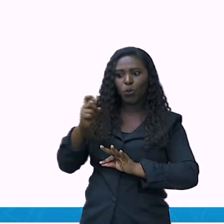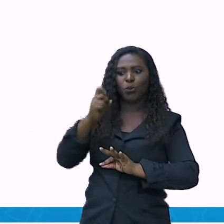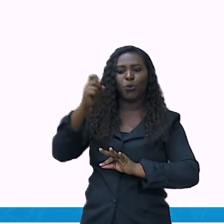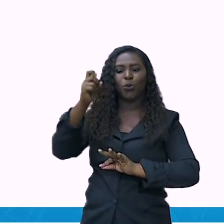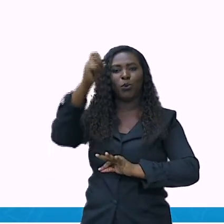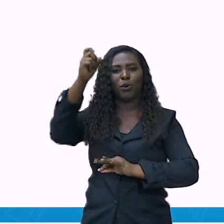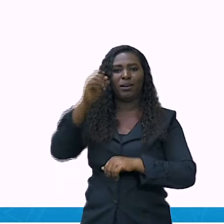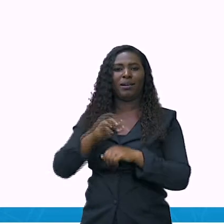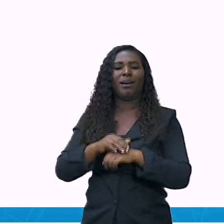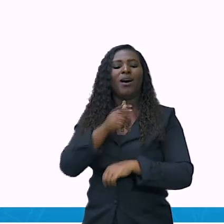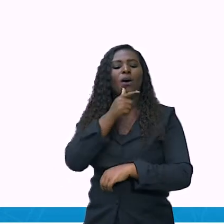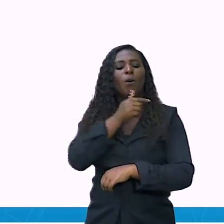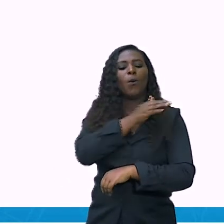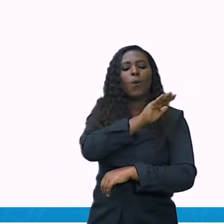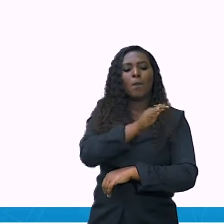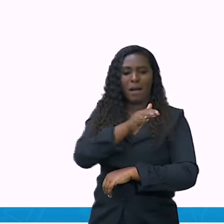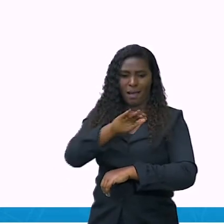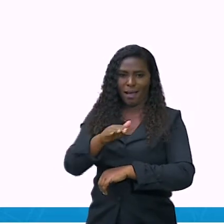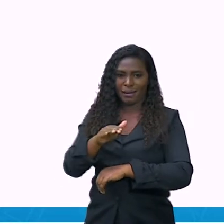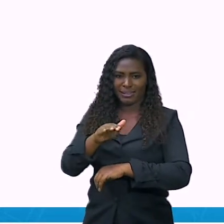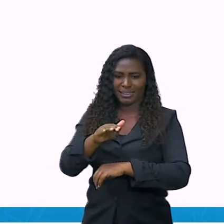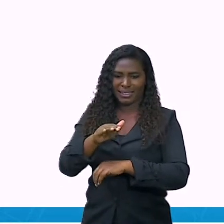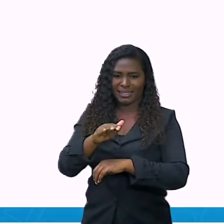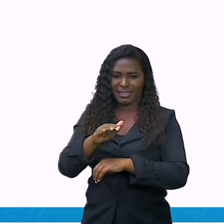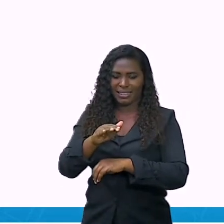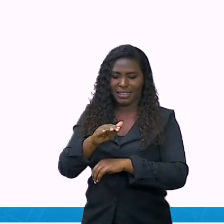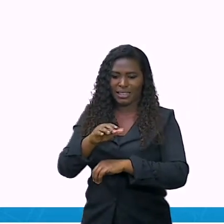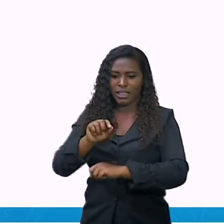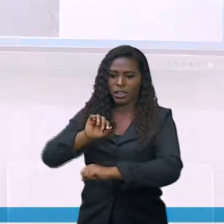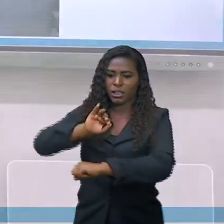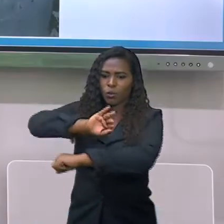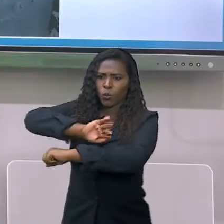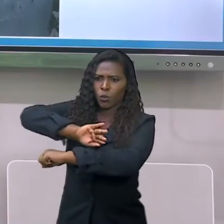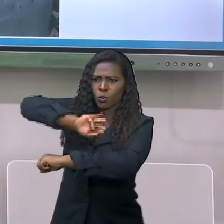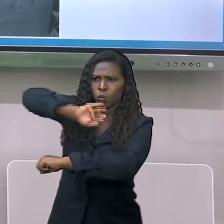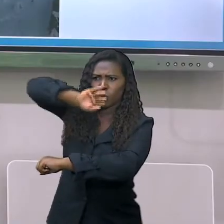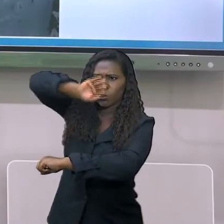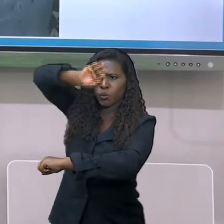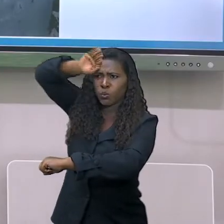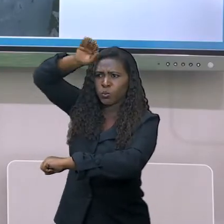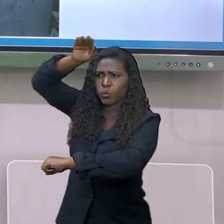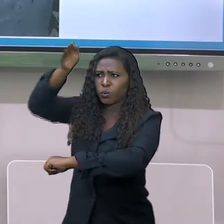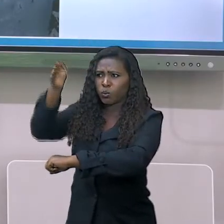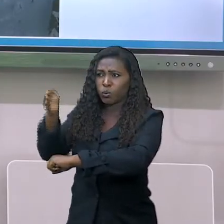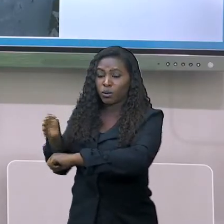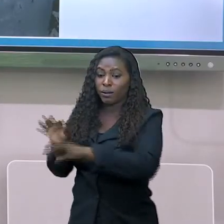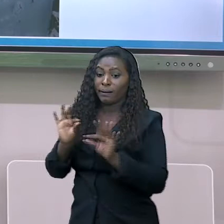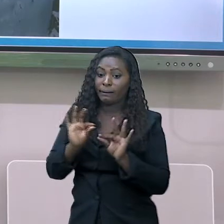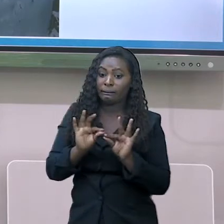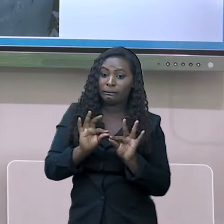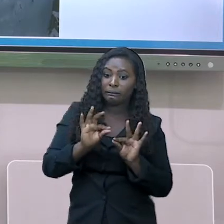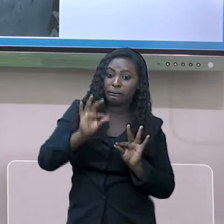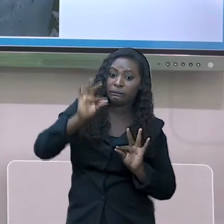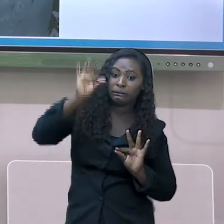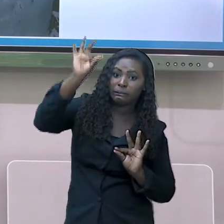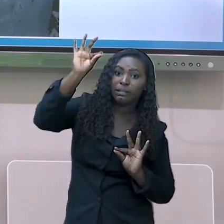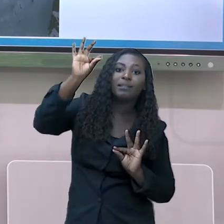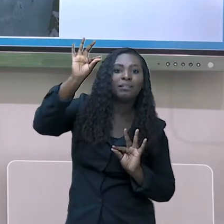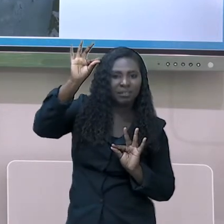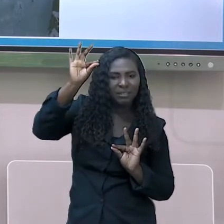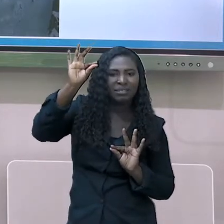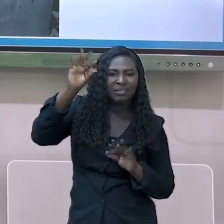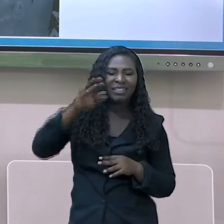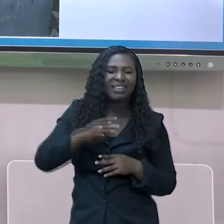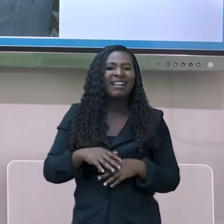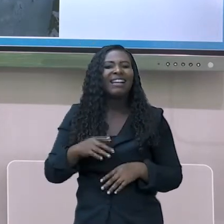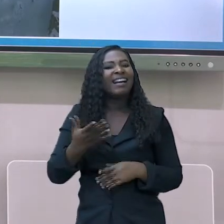Nós temos muitas pessoas que se preparam para vencer, para colocar lá em cima, cravar a bandeira do seu país